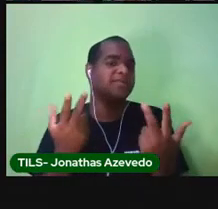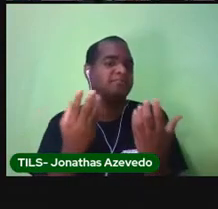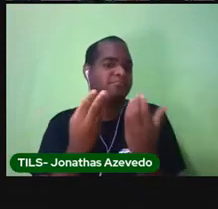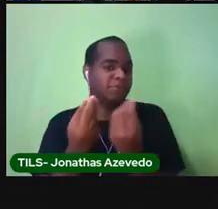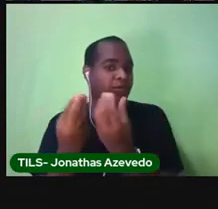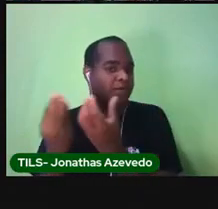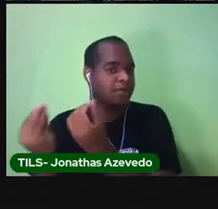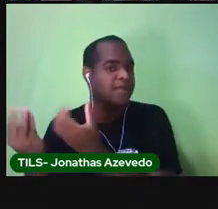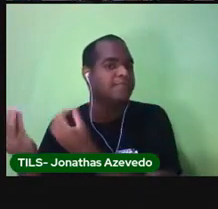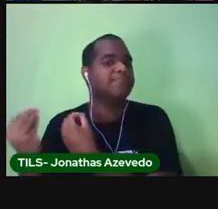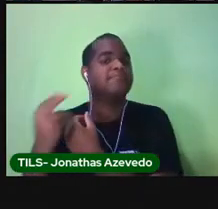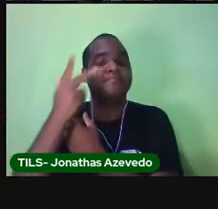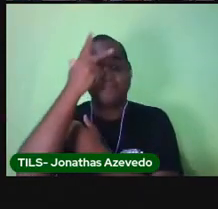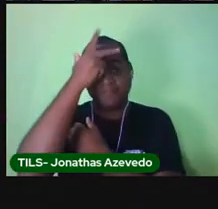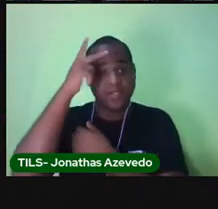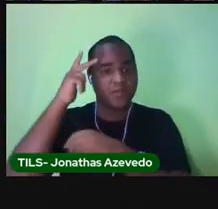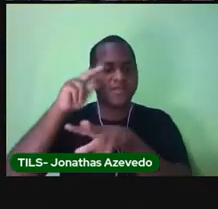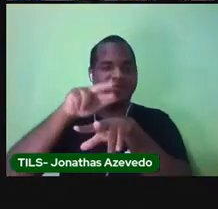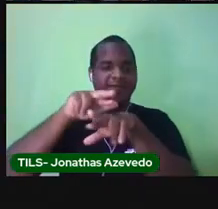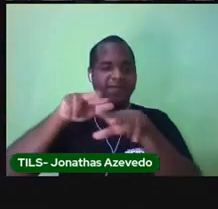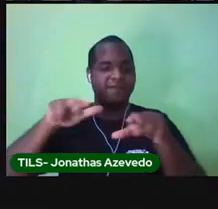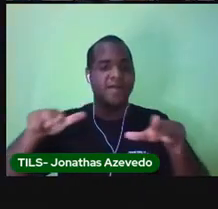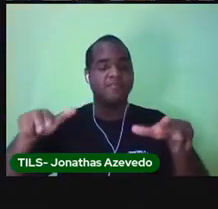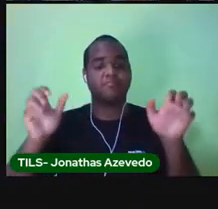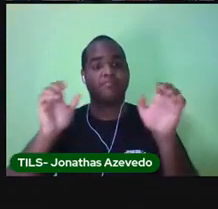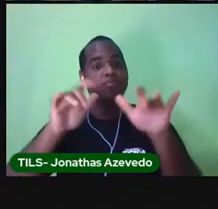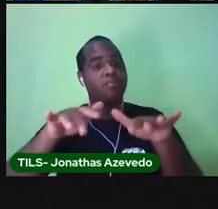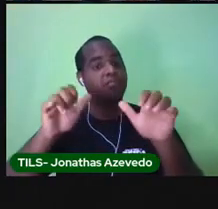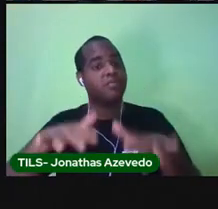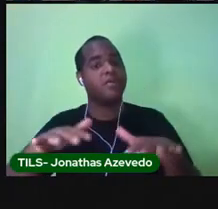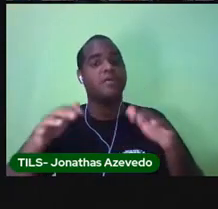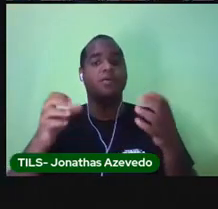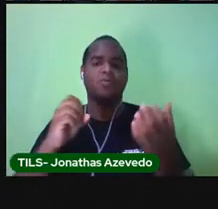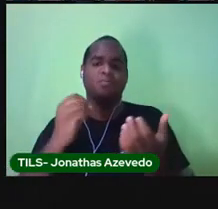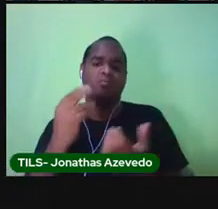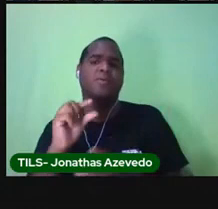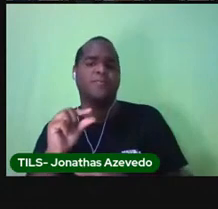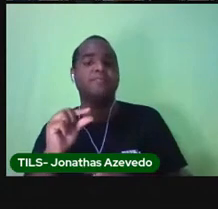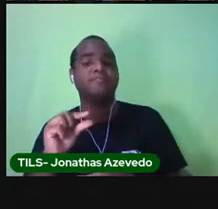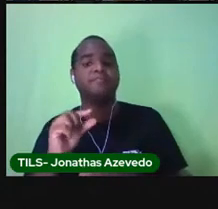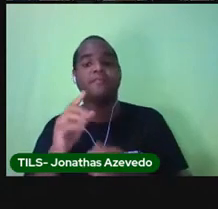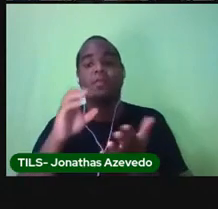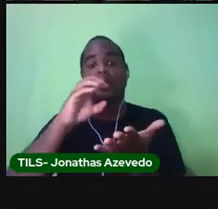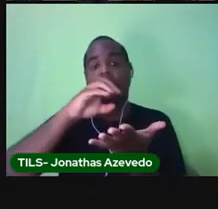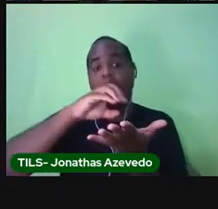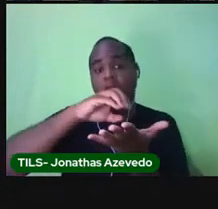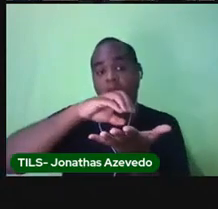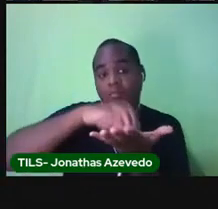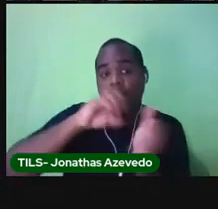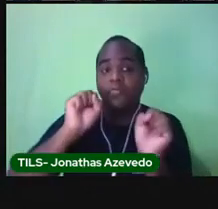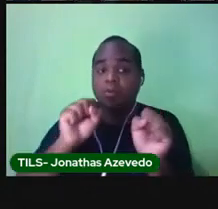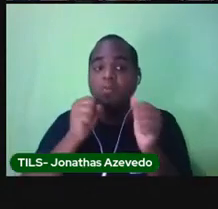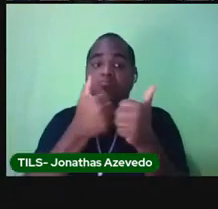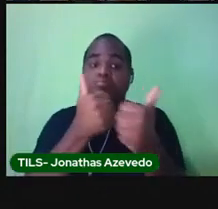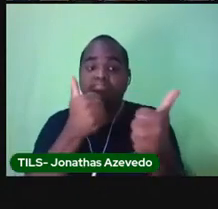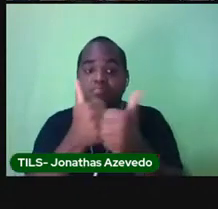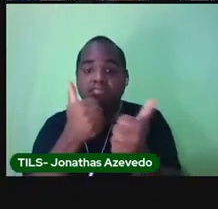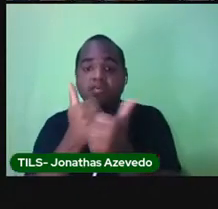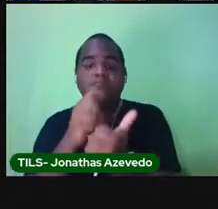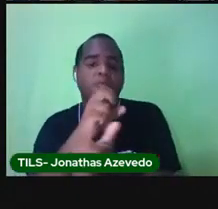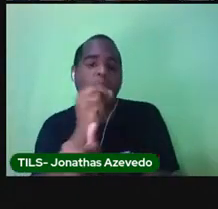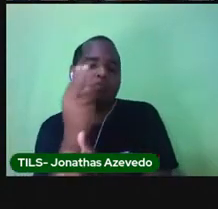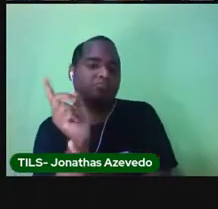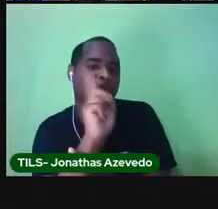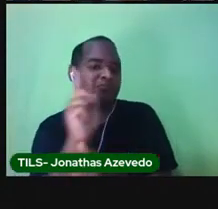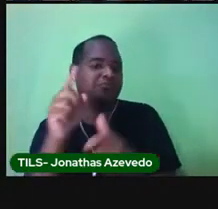pode ter muitos habitantes ou poucos habitantes. E pode ficar, ou não, próximo